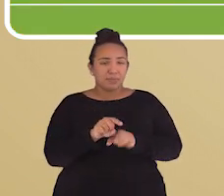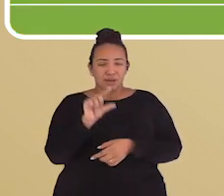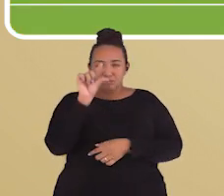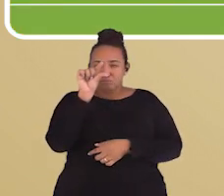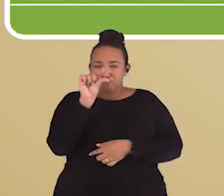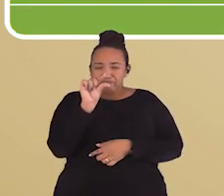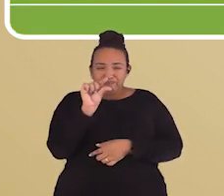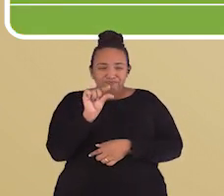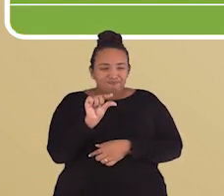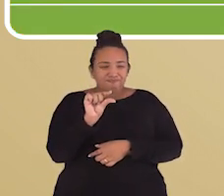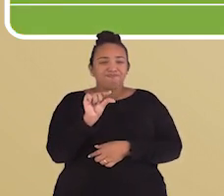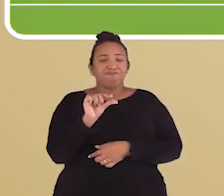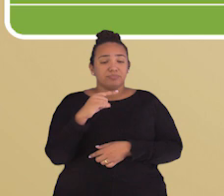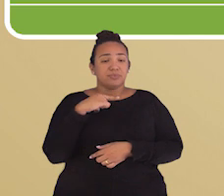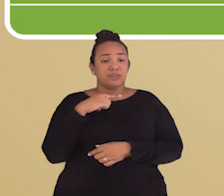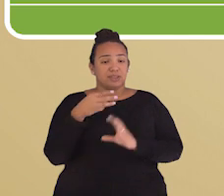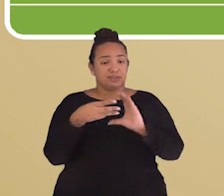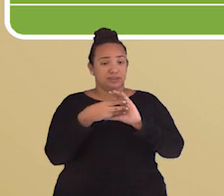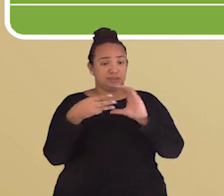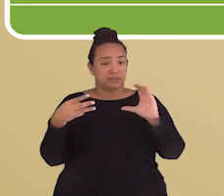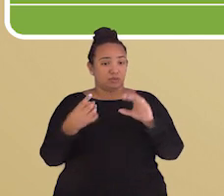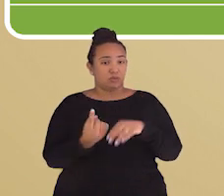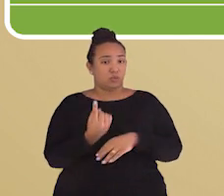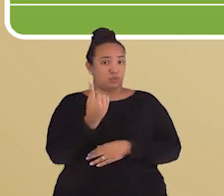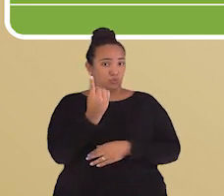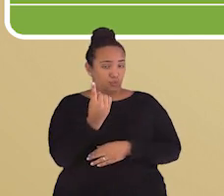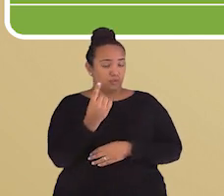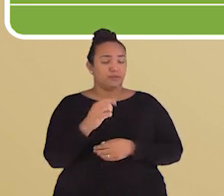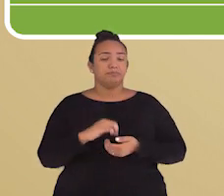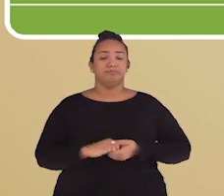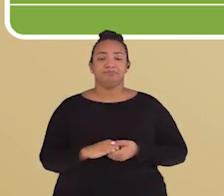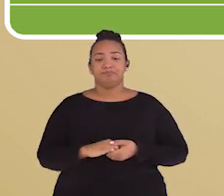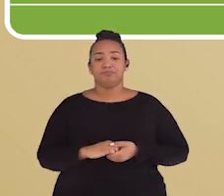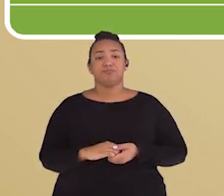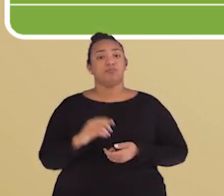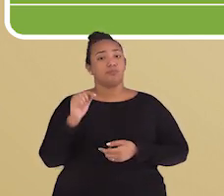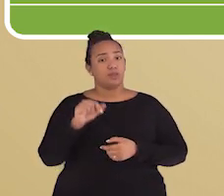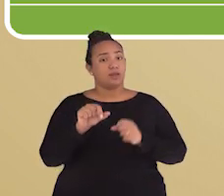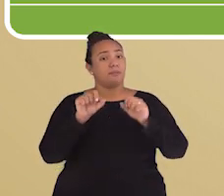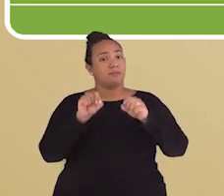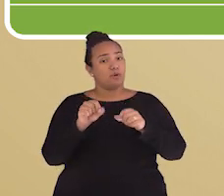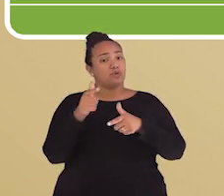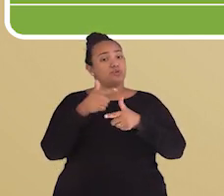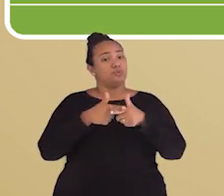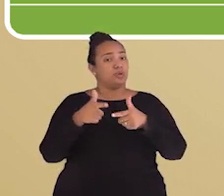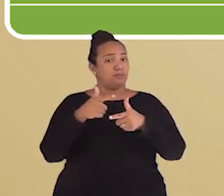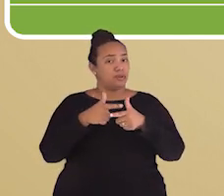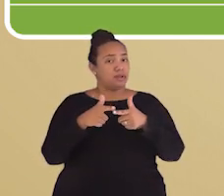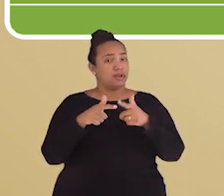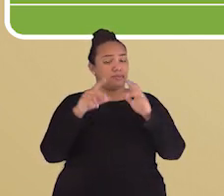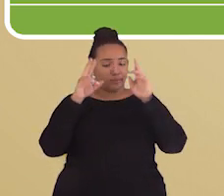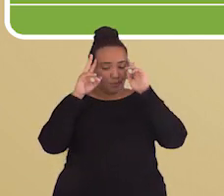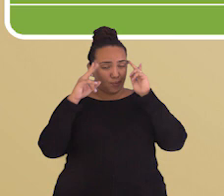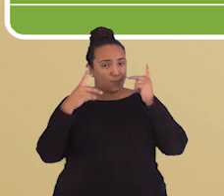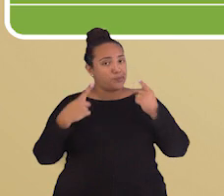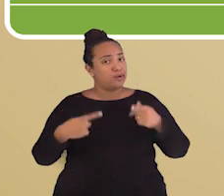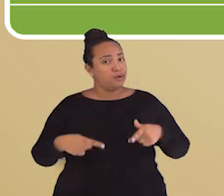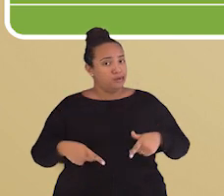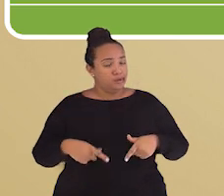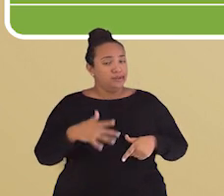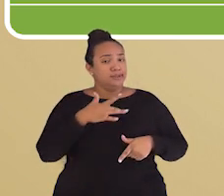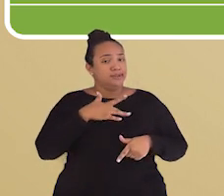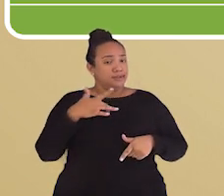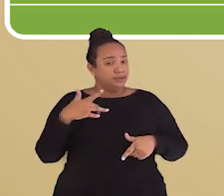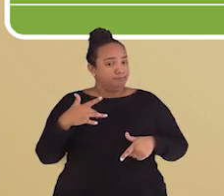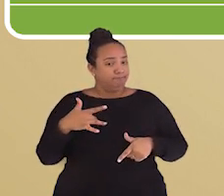microscópicos, formados por uma única célula, causando males aos seres humanos, mas